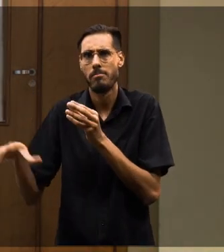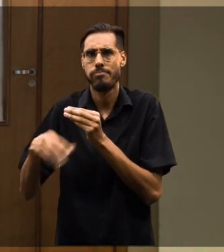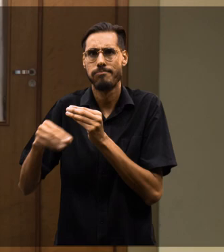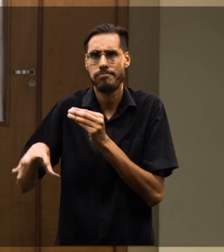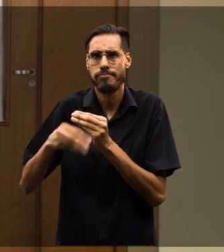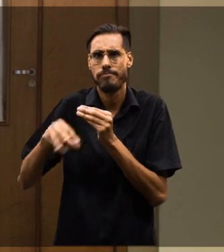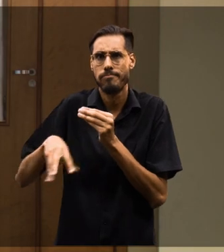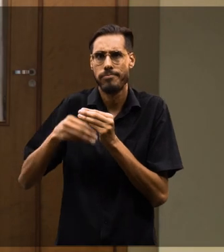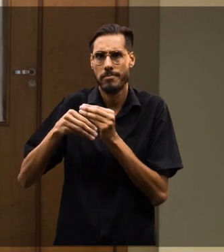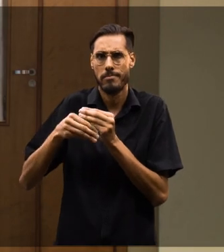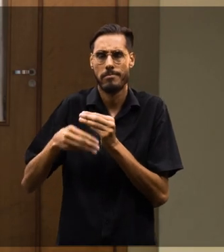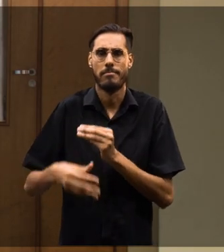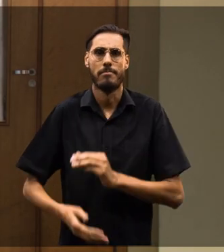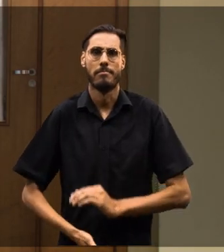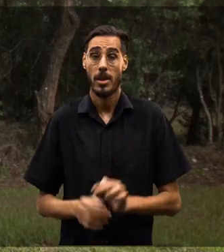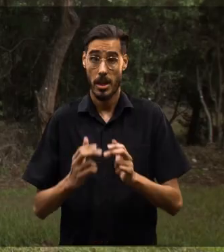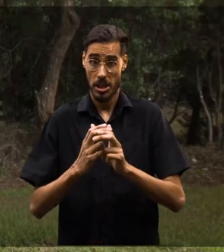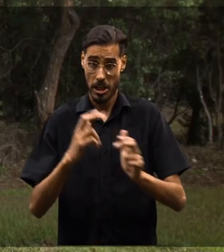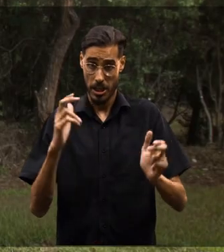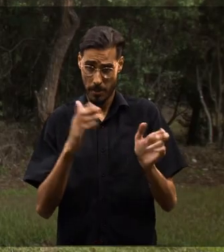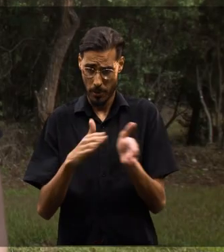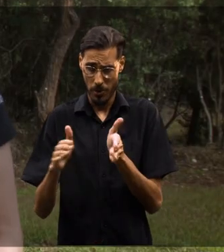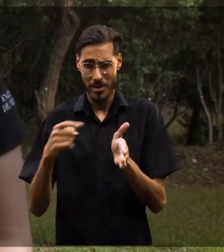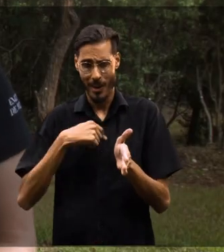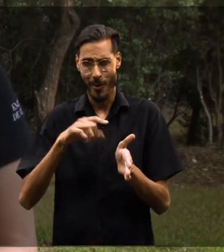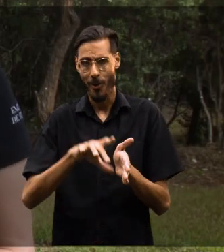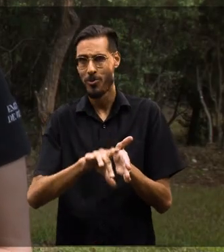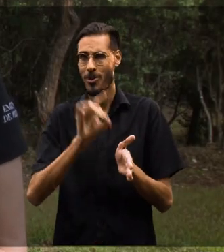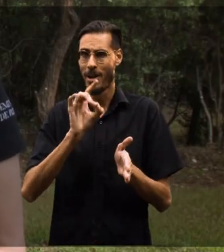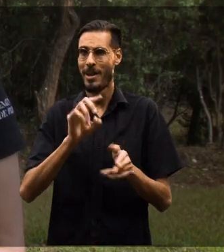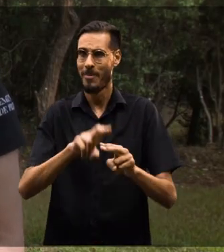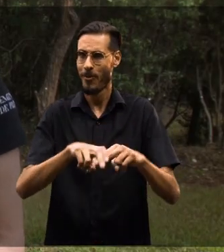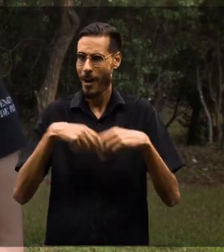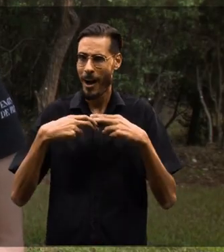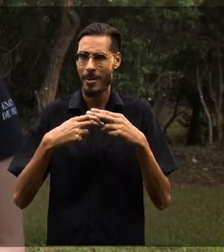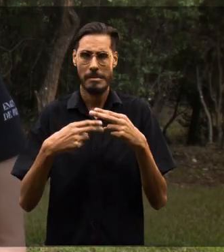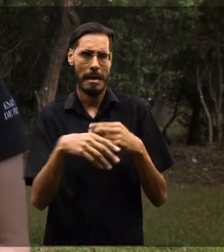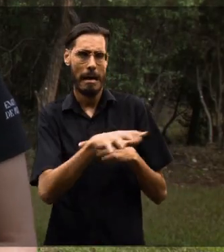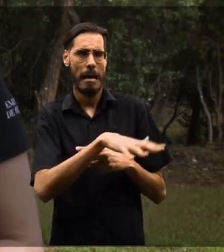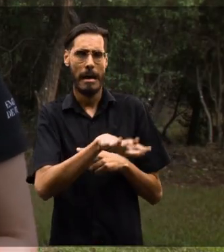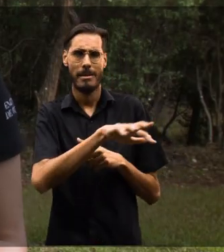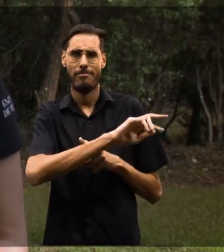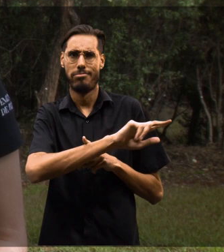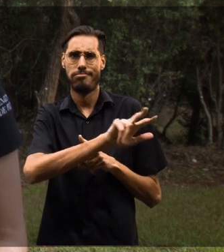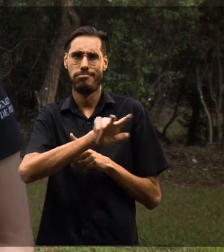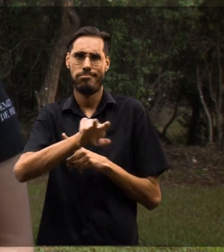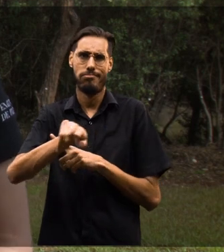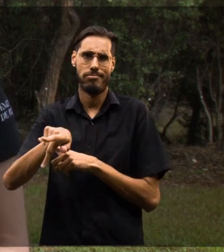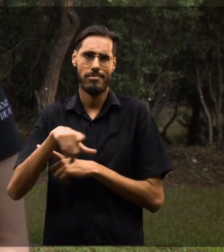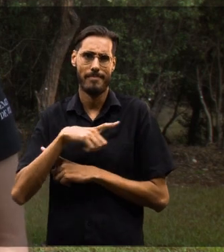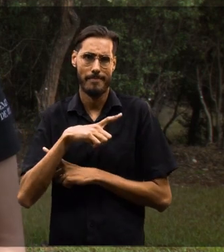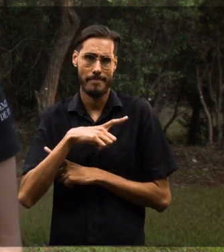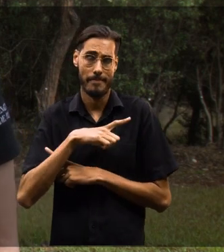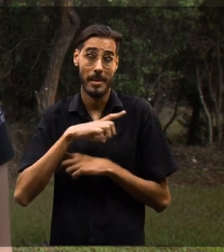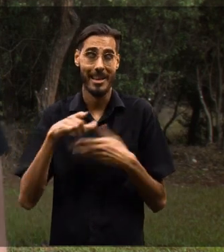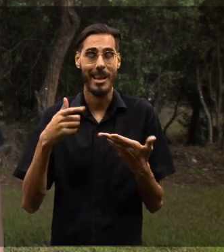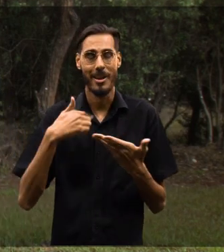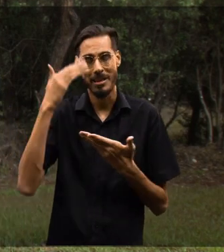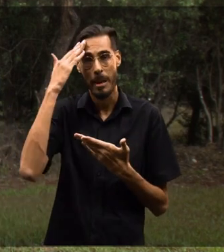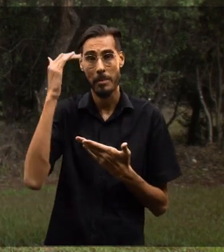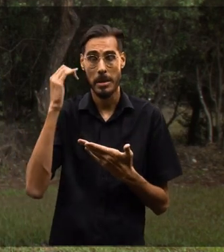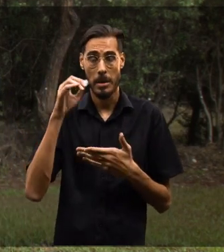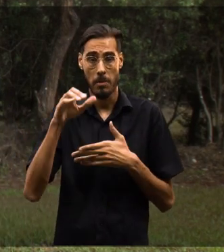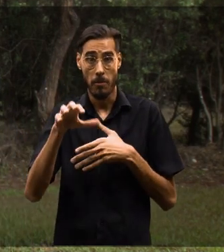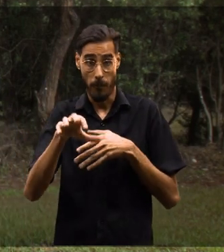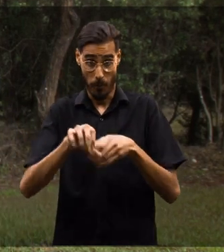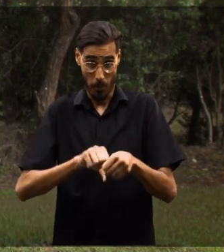trazem para a gente essas outras competências. E eu escolhi realmente engenharia de produção por todas essas áreas que a engenharia oferece.